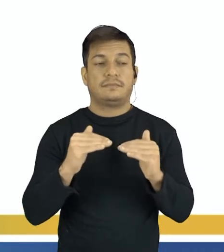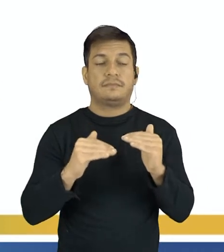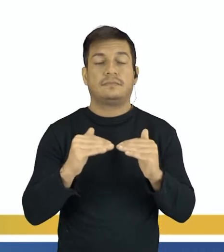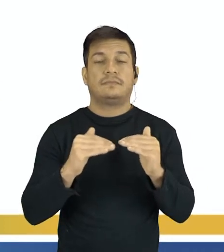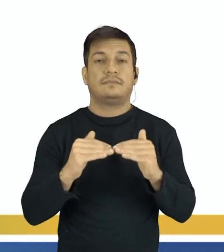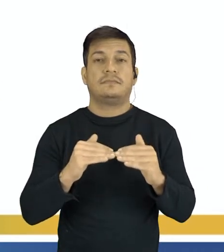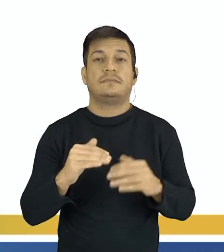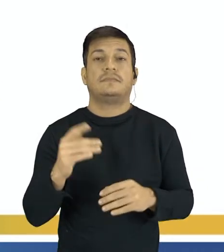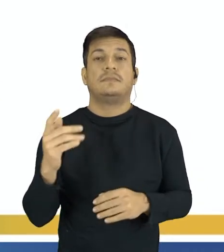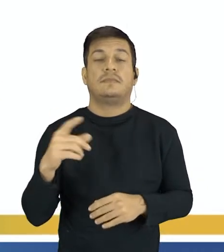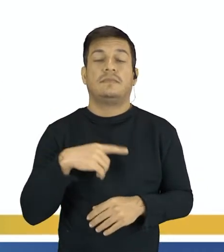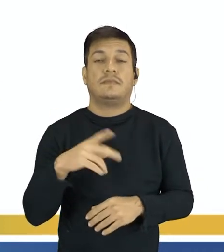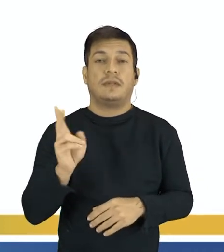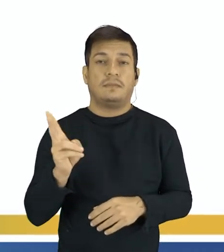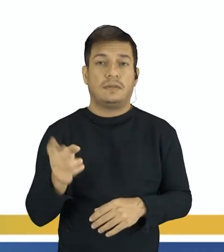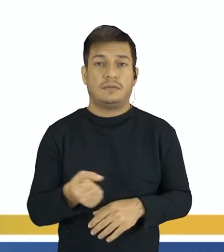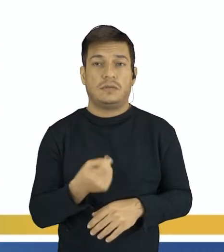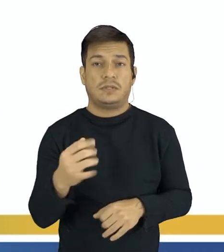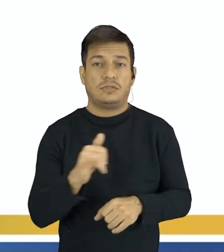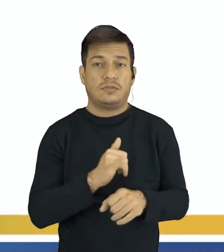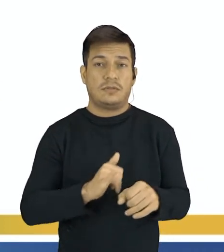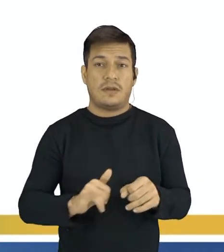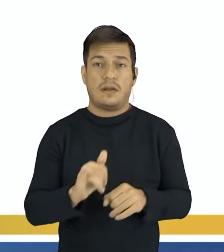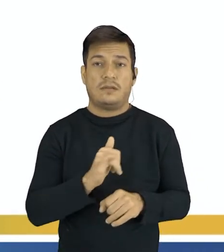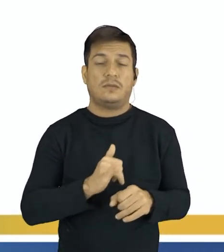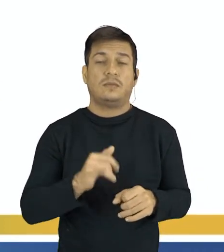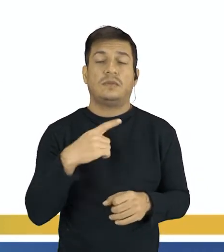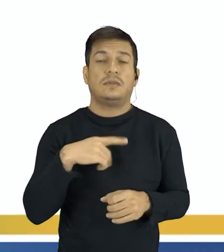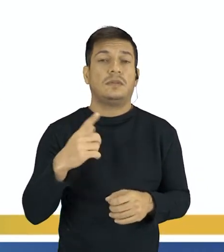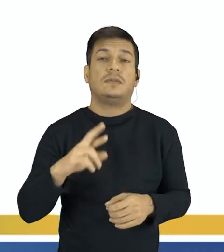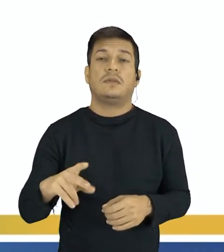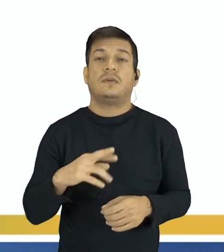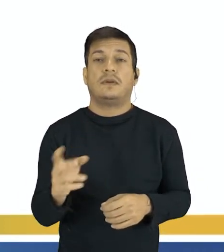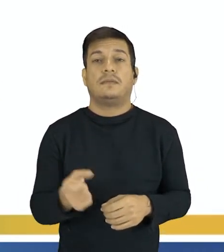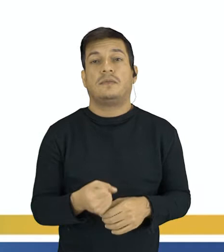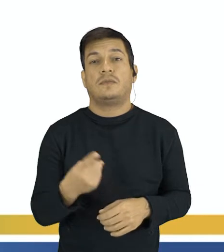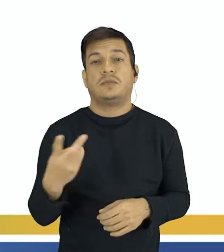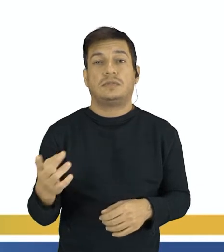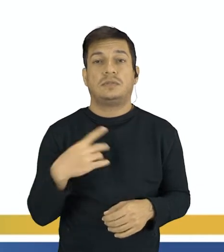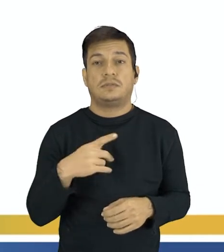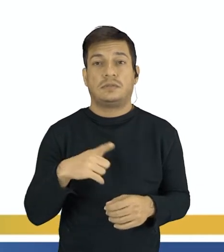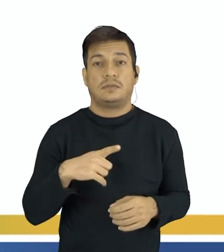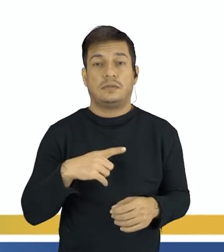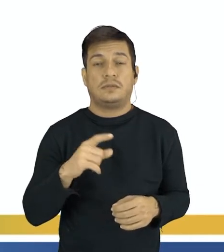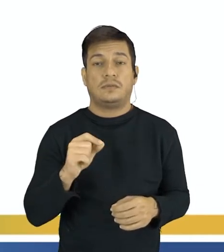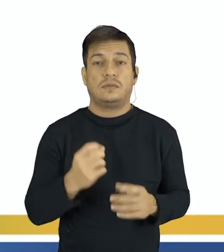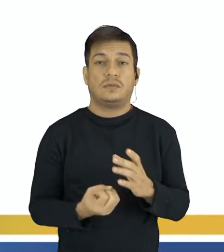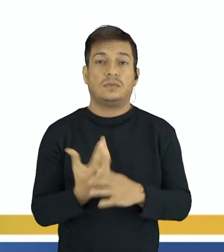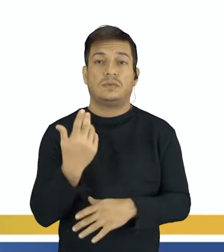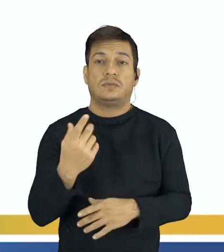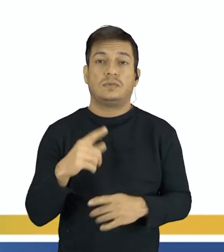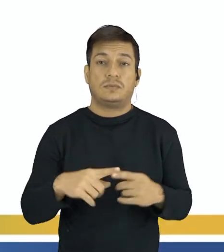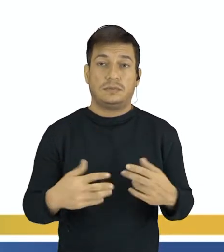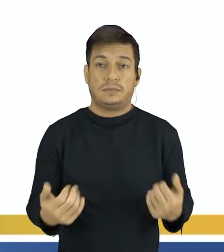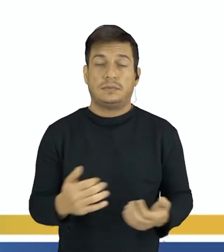quantidade de átomos nos produtos não é a mesma quantidade dos reagentes que deram origem àquele produto. Então,